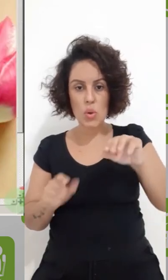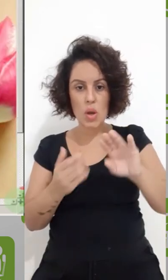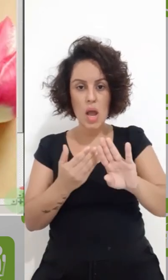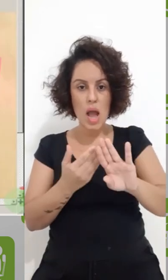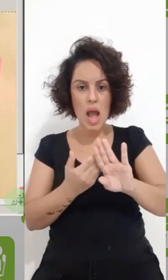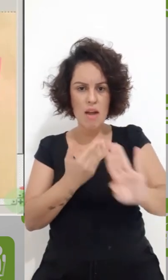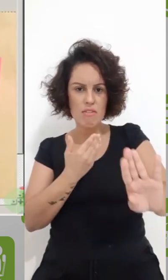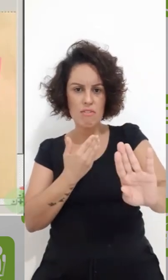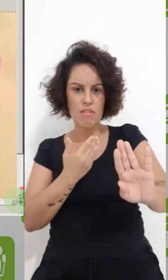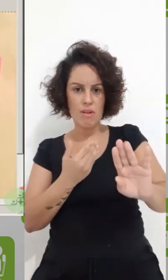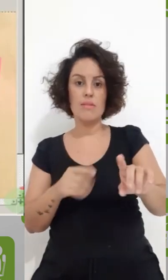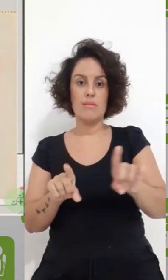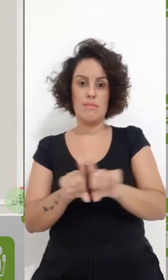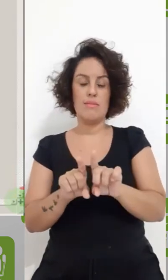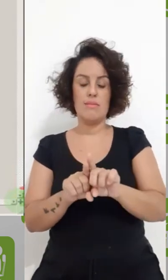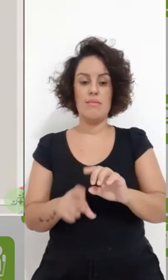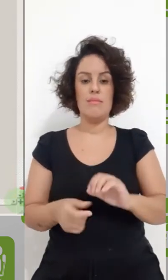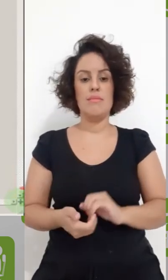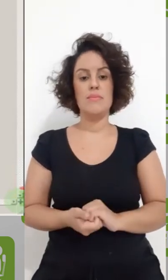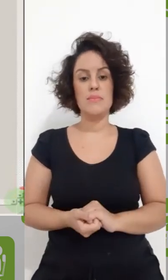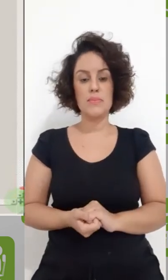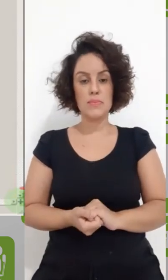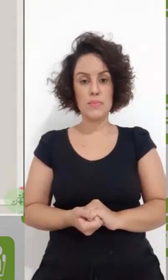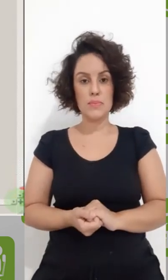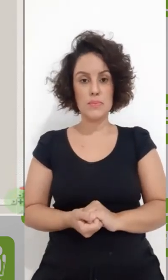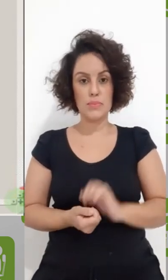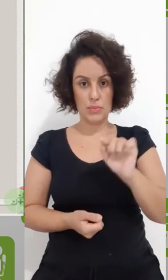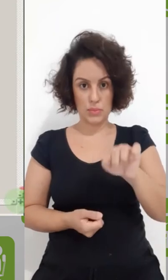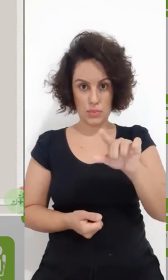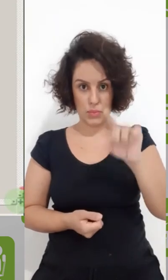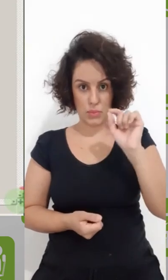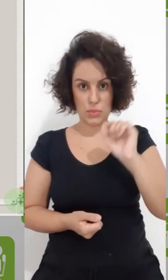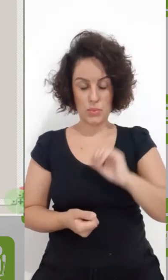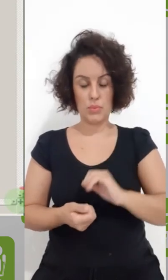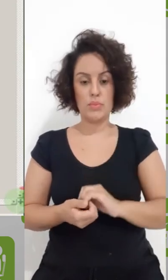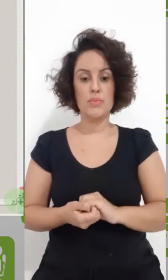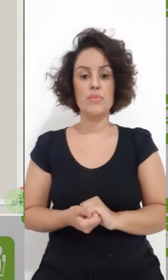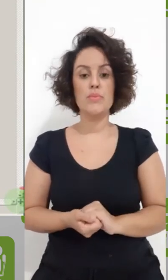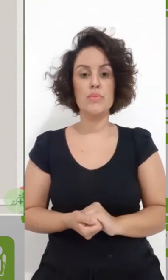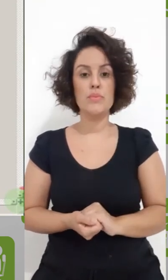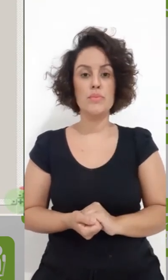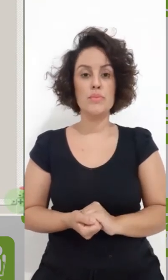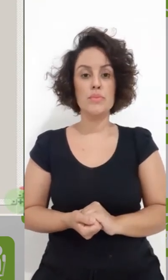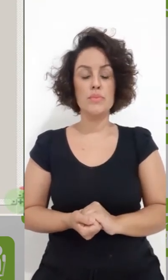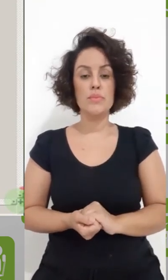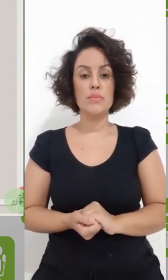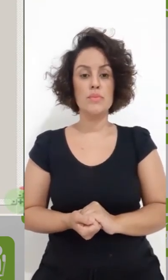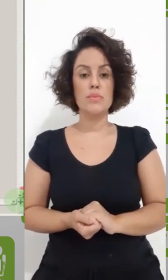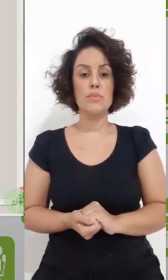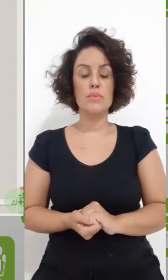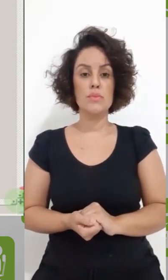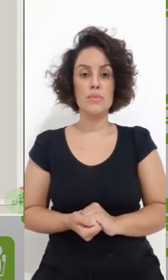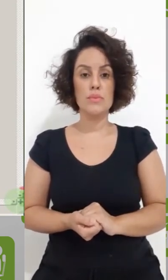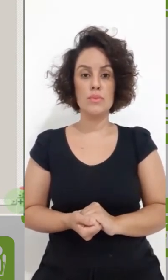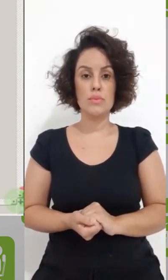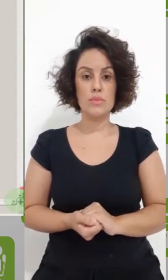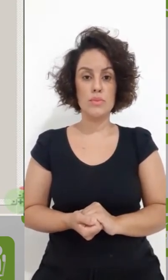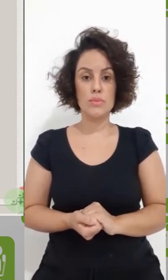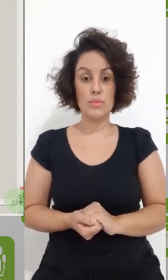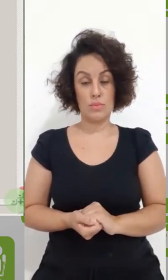afasta. É só clicar que aí eu vou dando um zoom menos na foto.